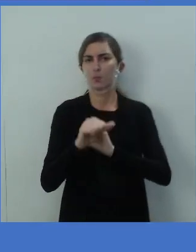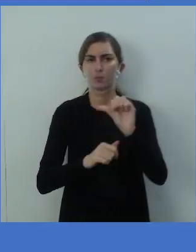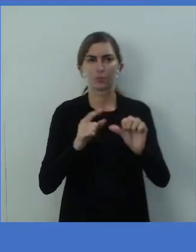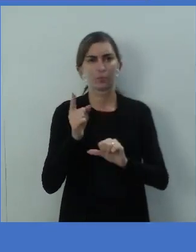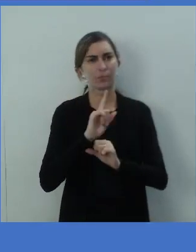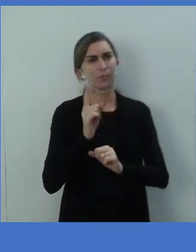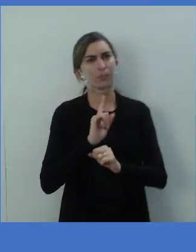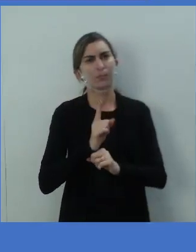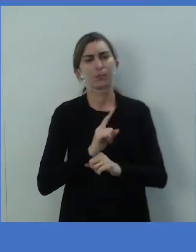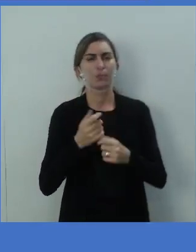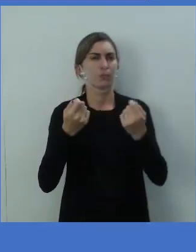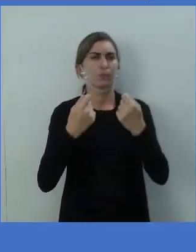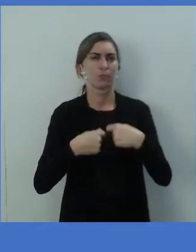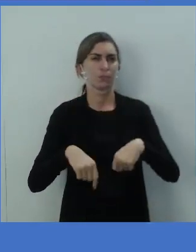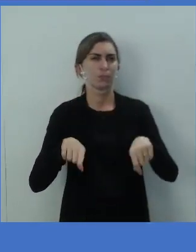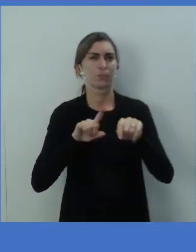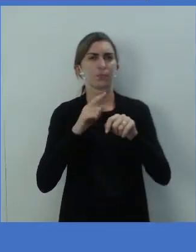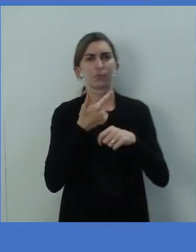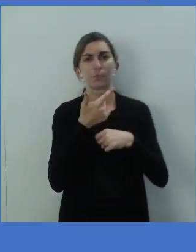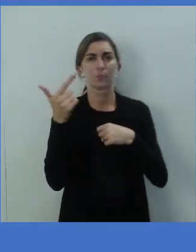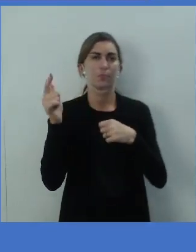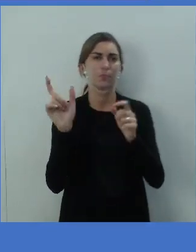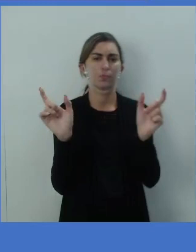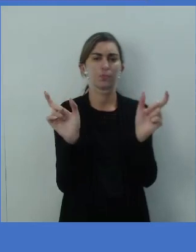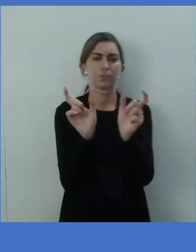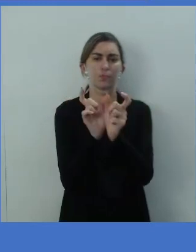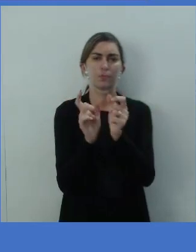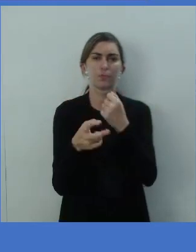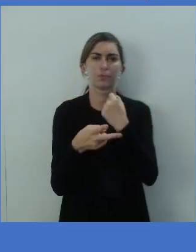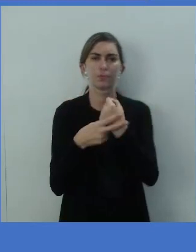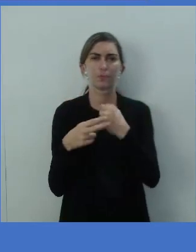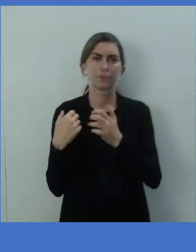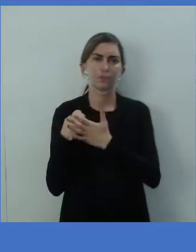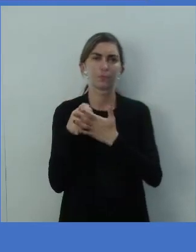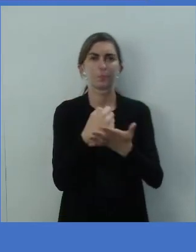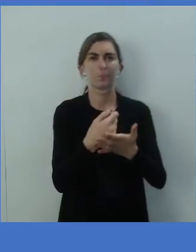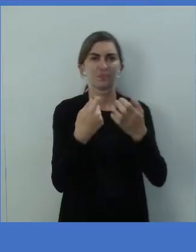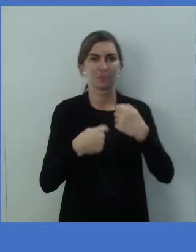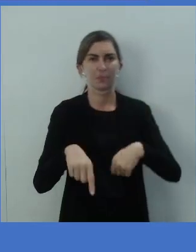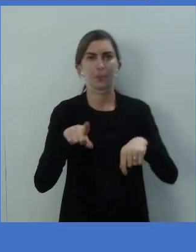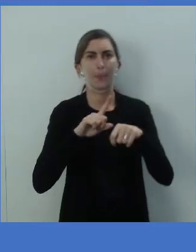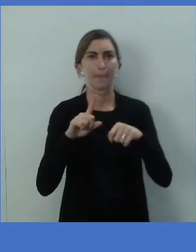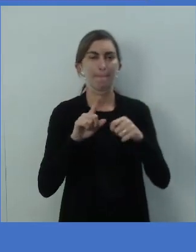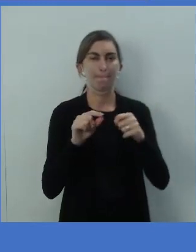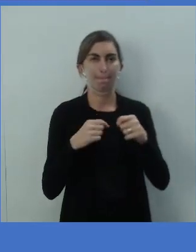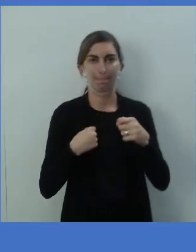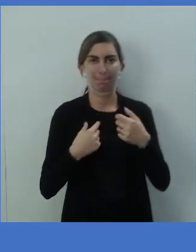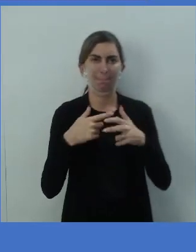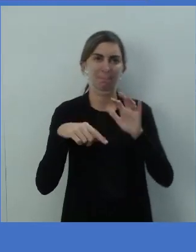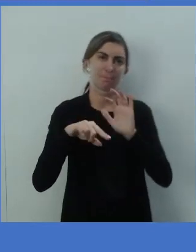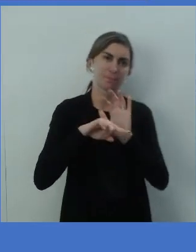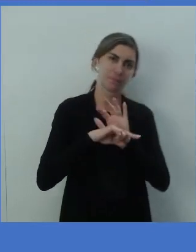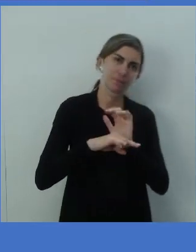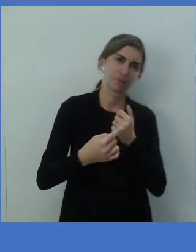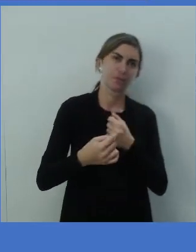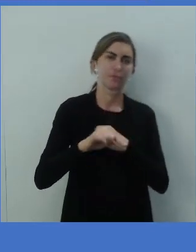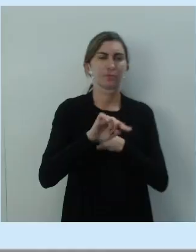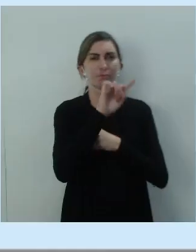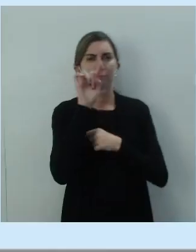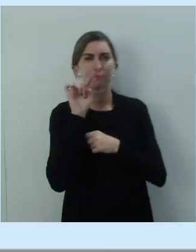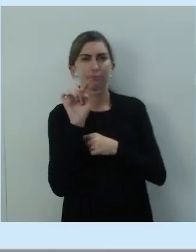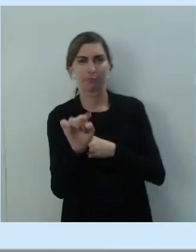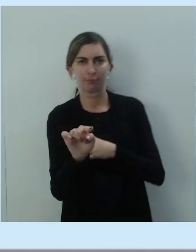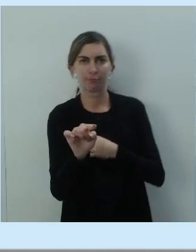Não precisam de outro verbo, de outros verbos auxiliares para as formas negativas e interrogativas. Então,